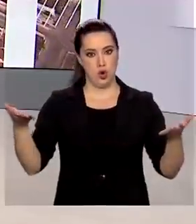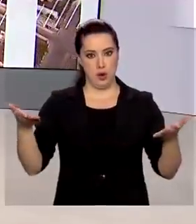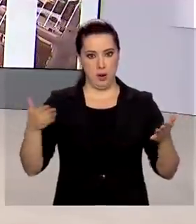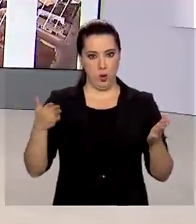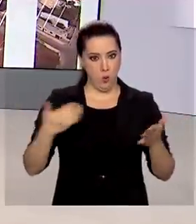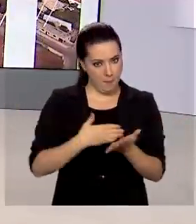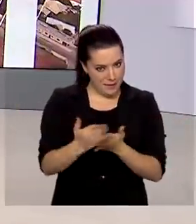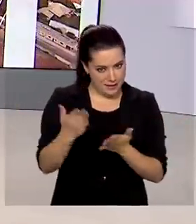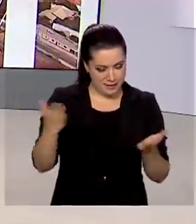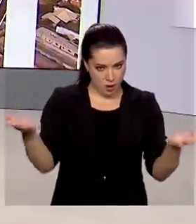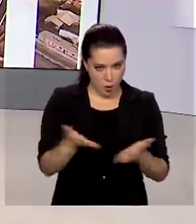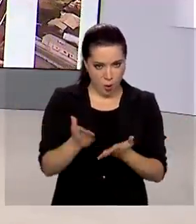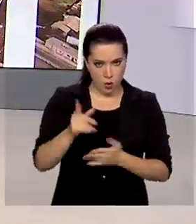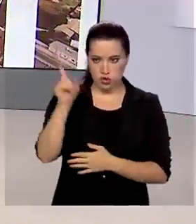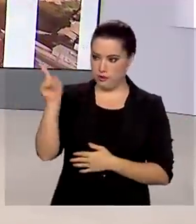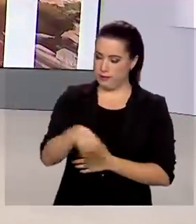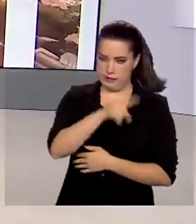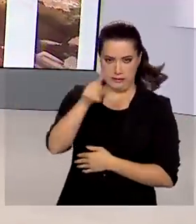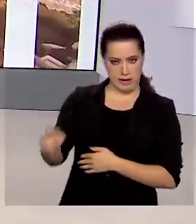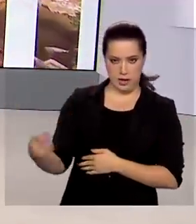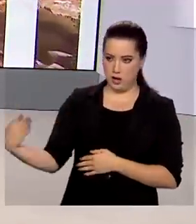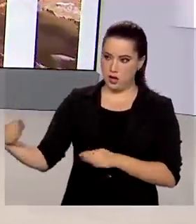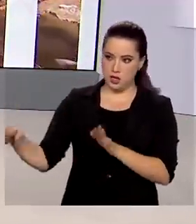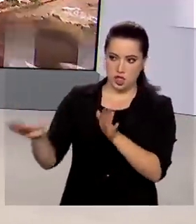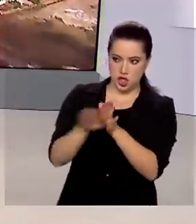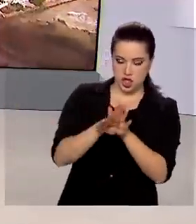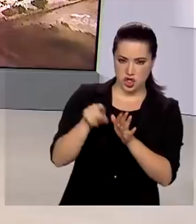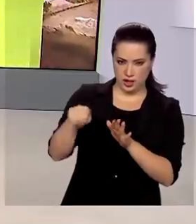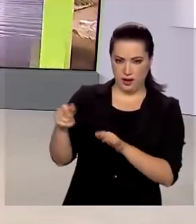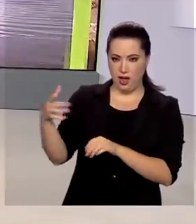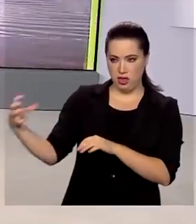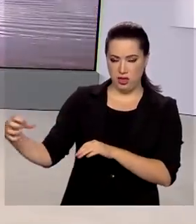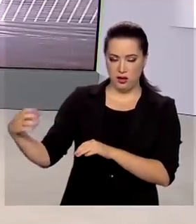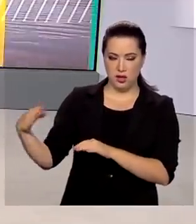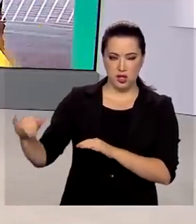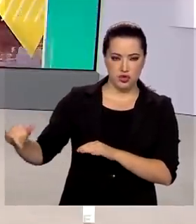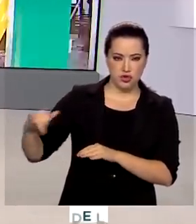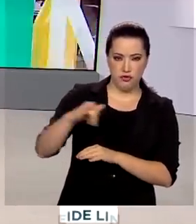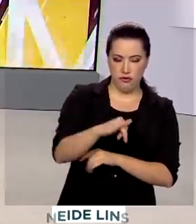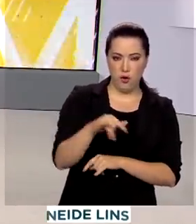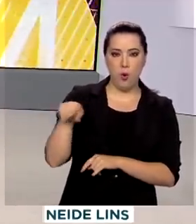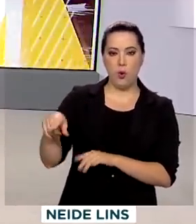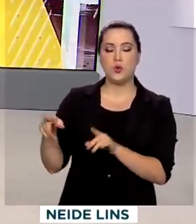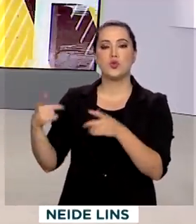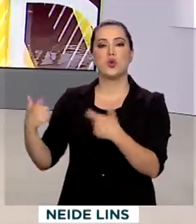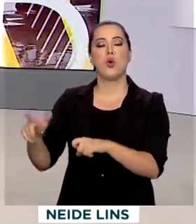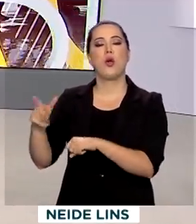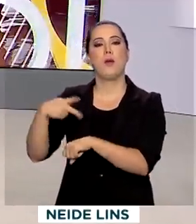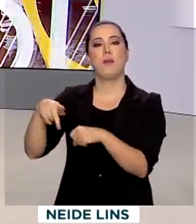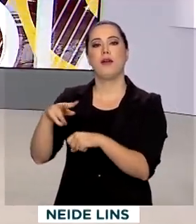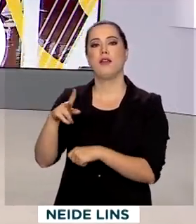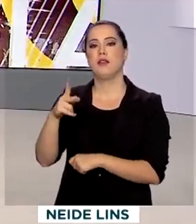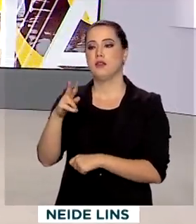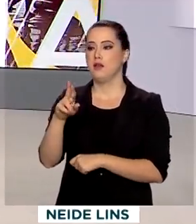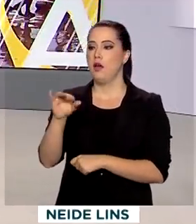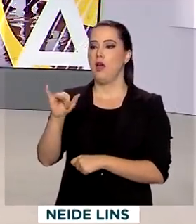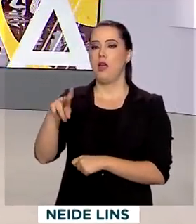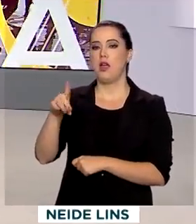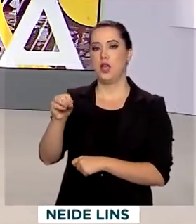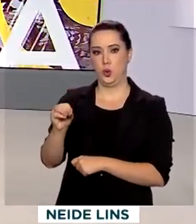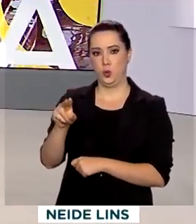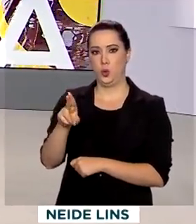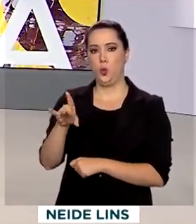temporariamente a entrada no país de voos vindos do Reino Unido. A medida é para evitar a entrada no Brasil de uma nova